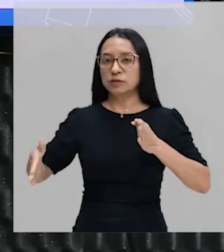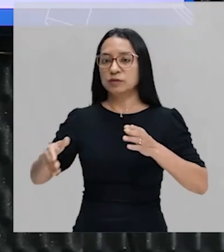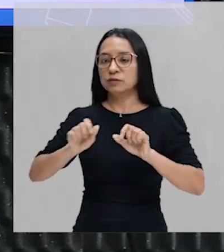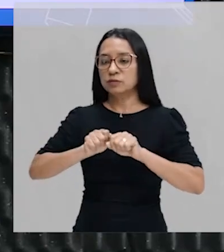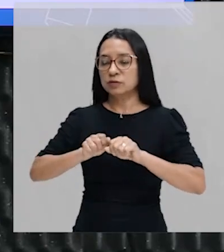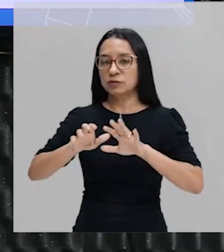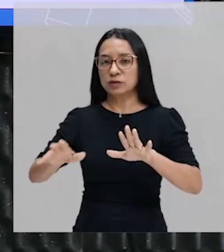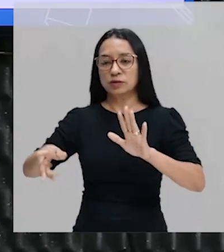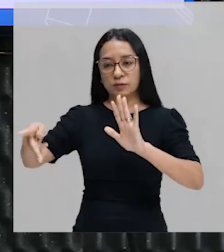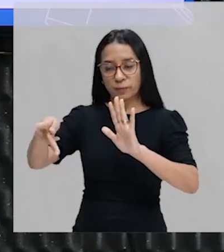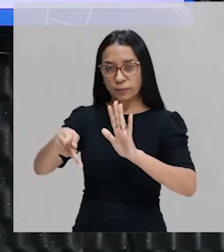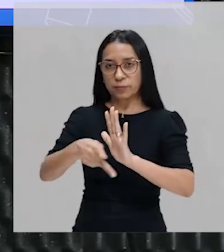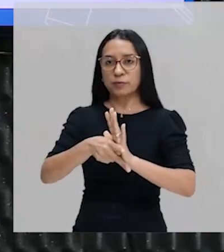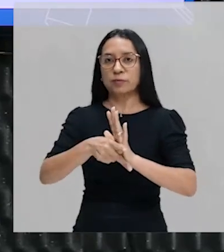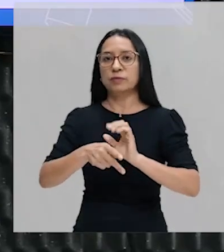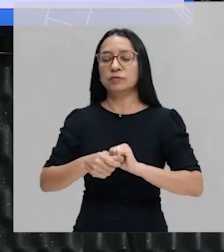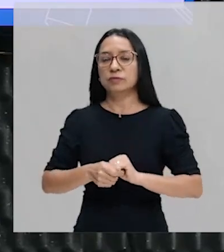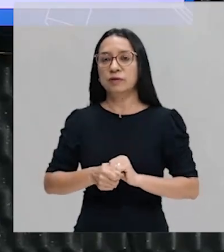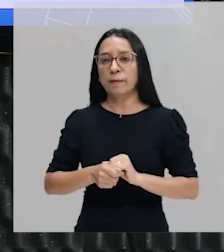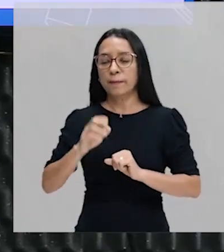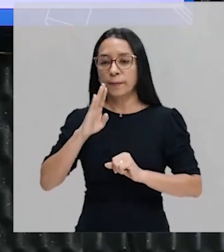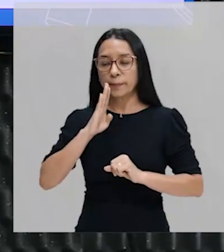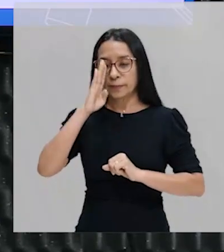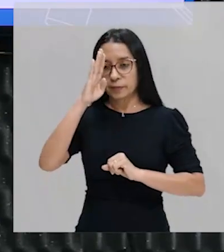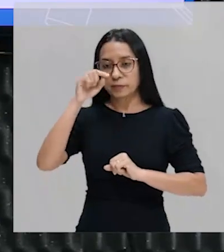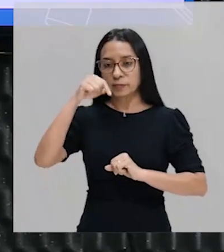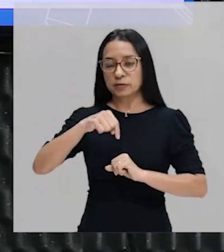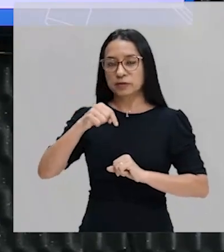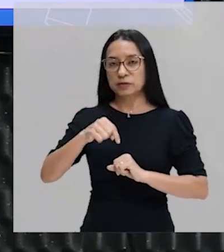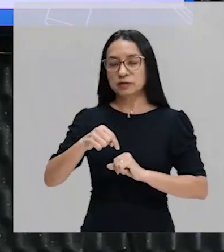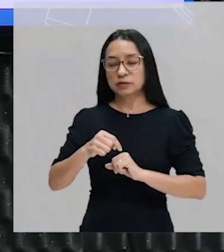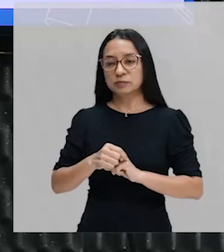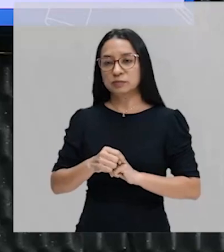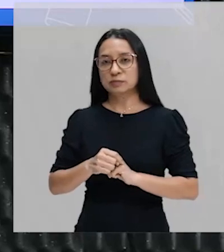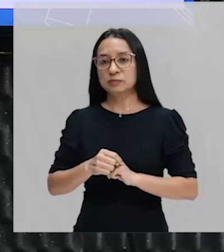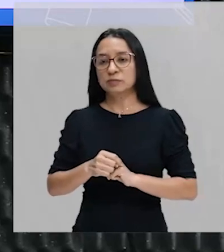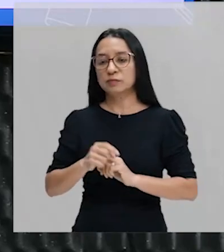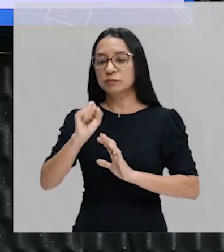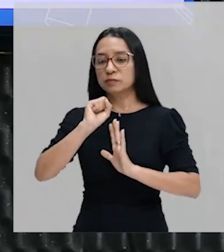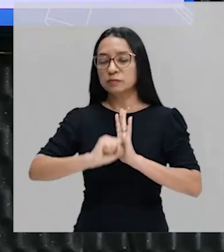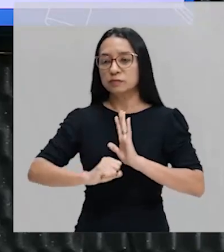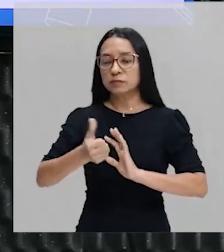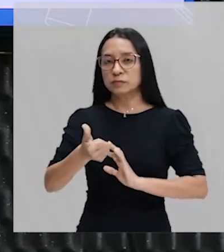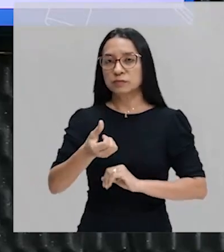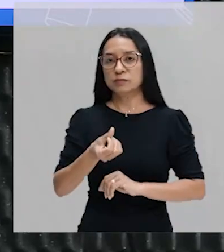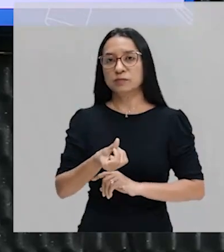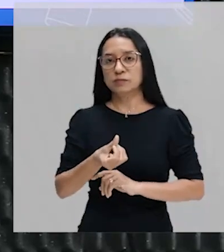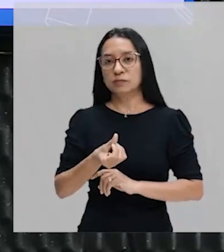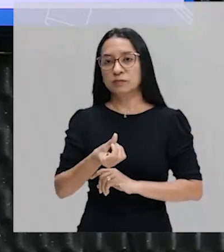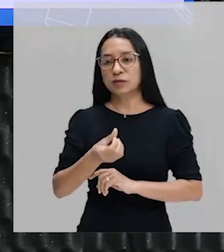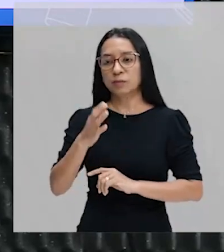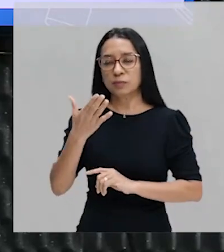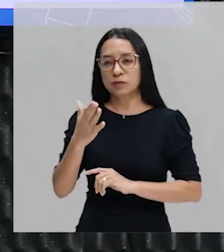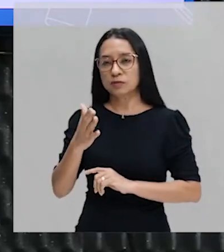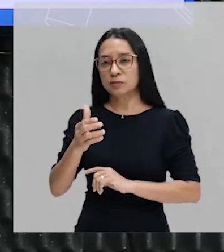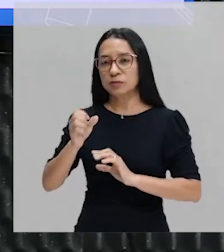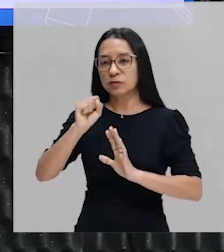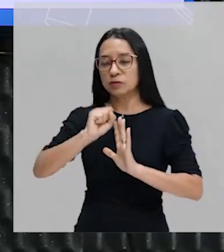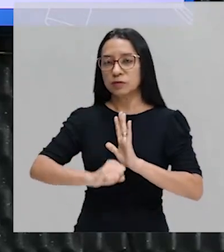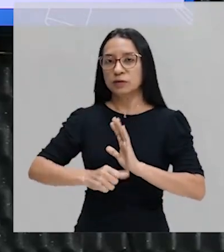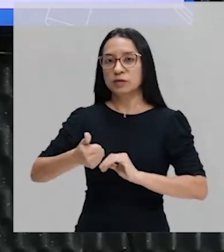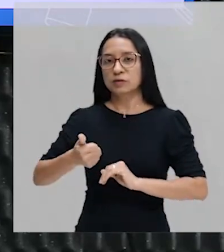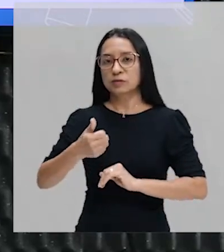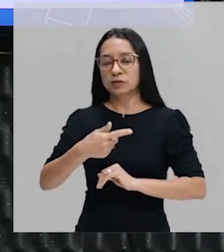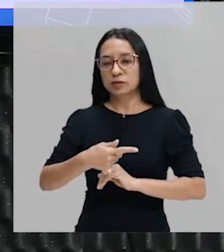propriamente dita, principalmente aqui por volta do século XVI e meados do século XVII,